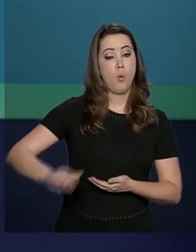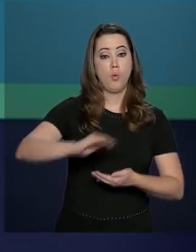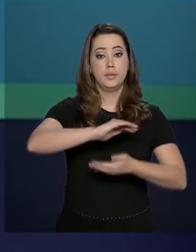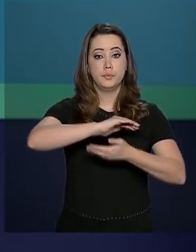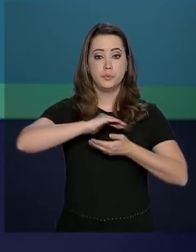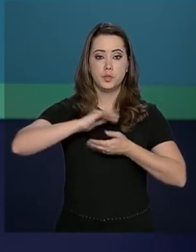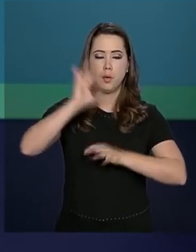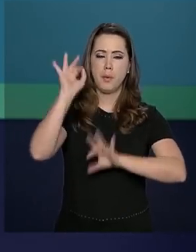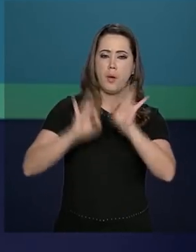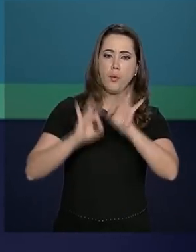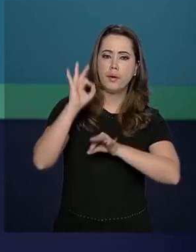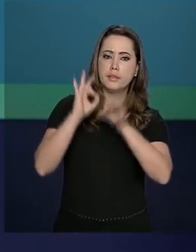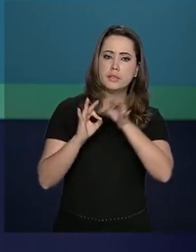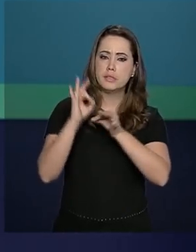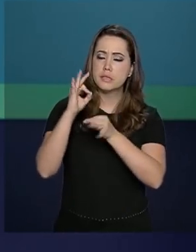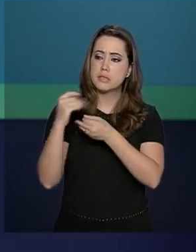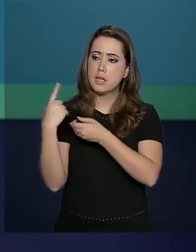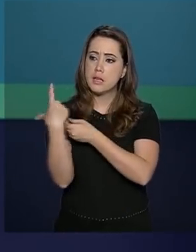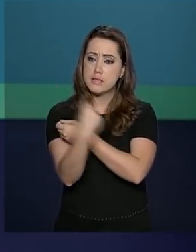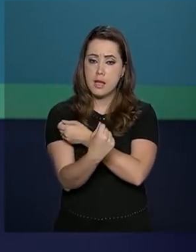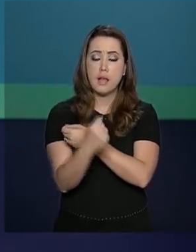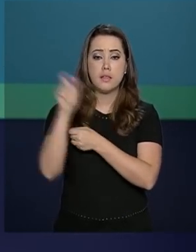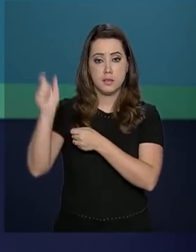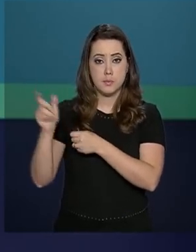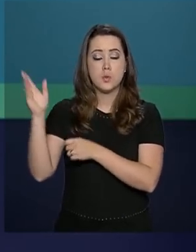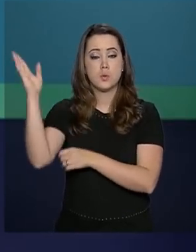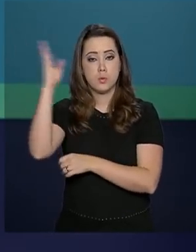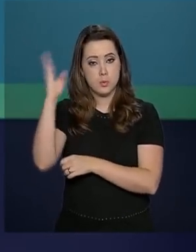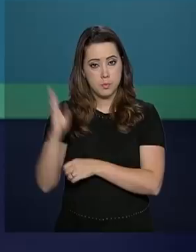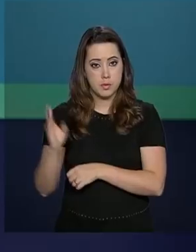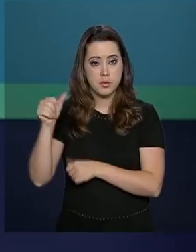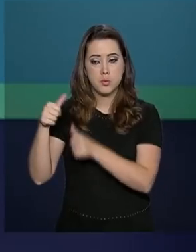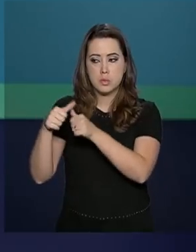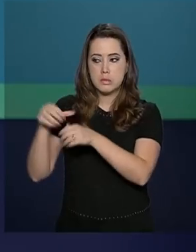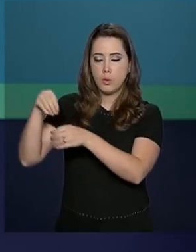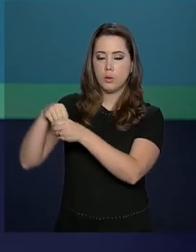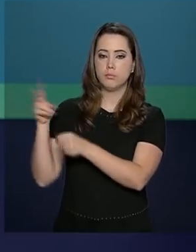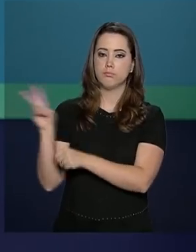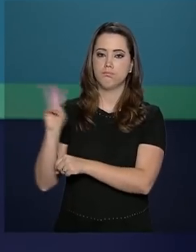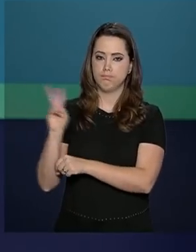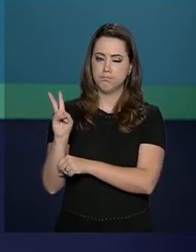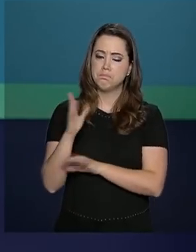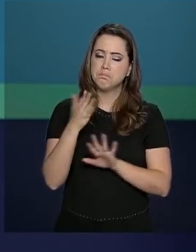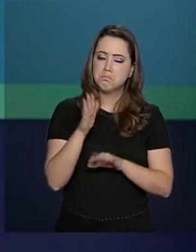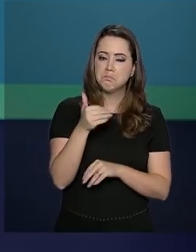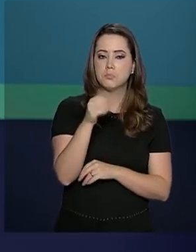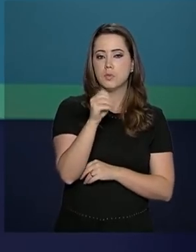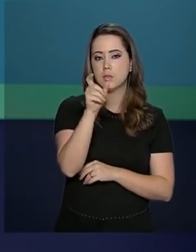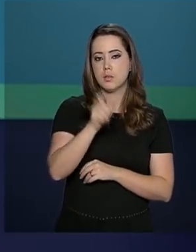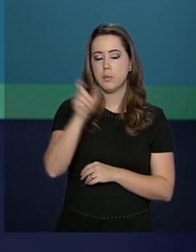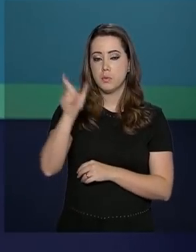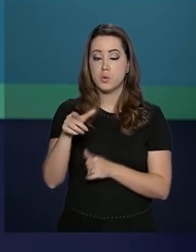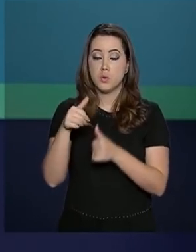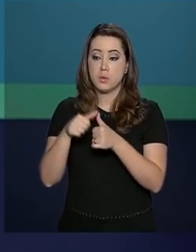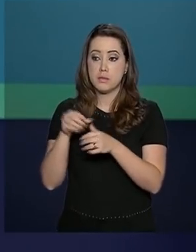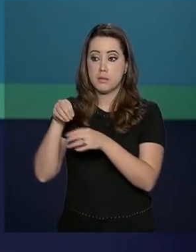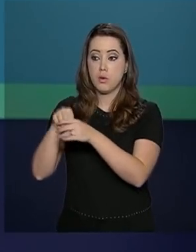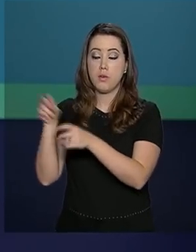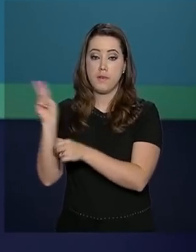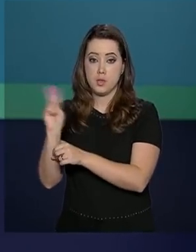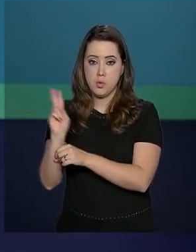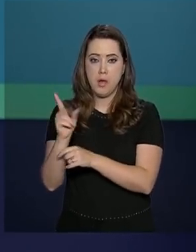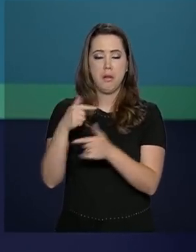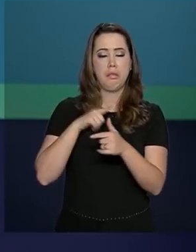Itamaraty organiza saída de brasileiros que estão na Venezuela. Cerca de 100 pessoas entre caminhoneiros que viajaram a